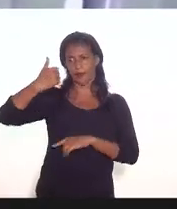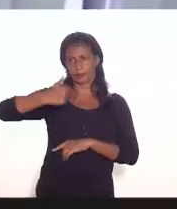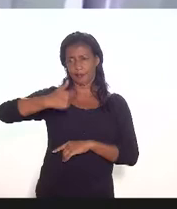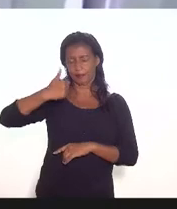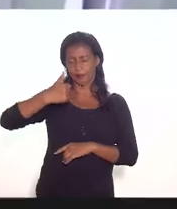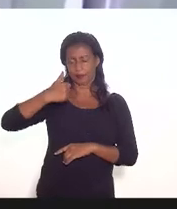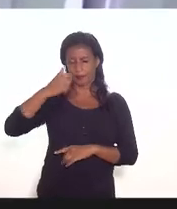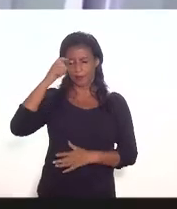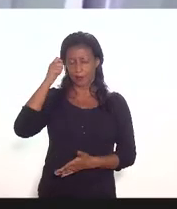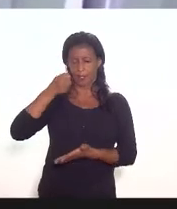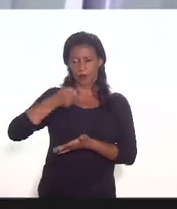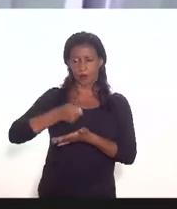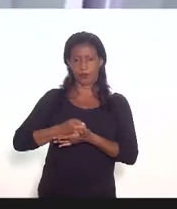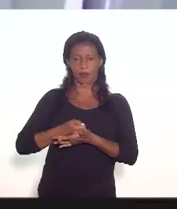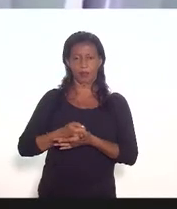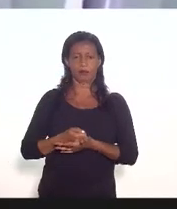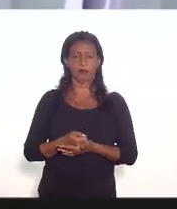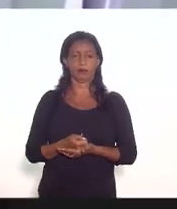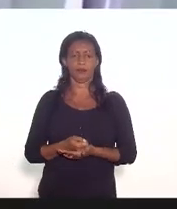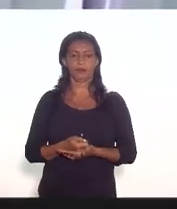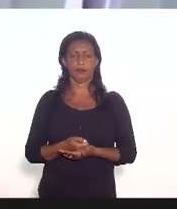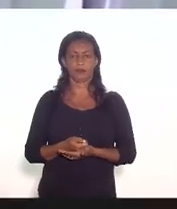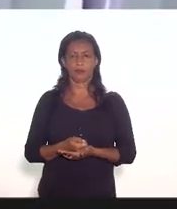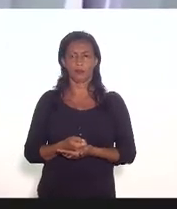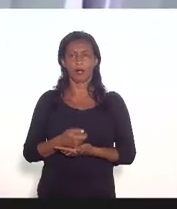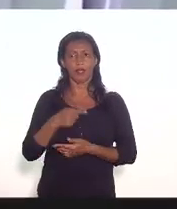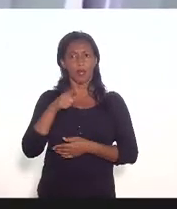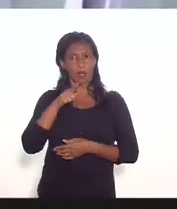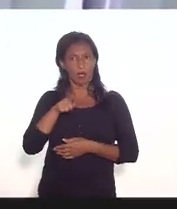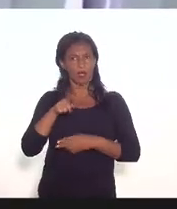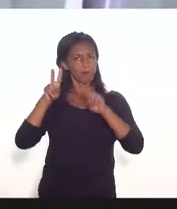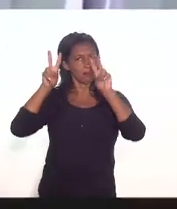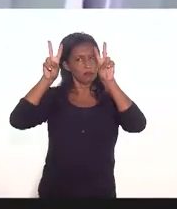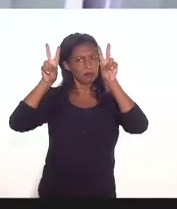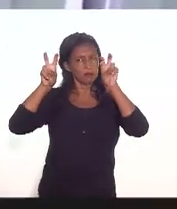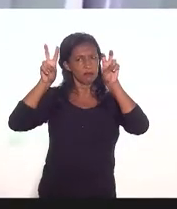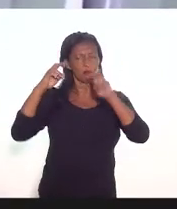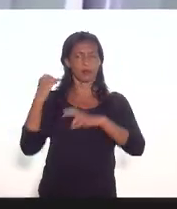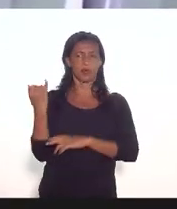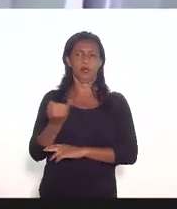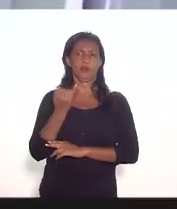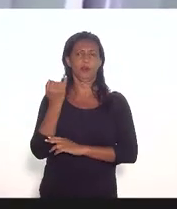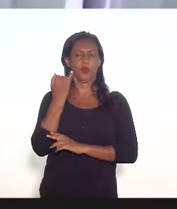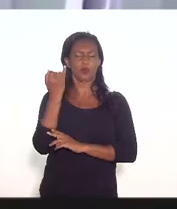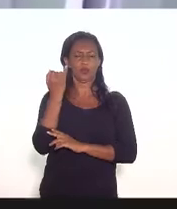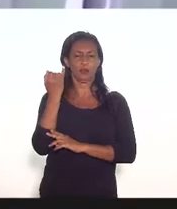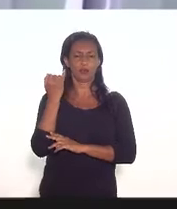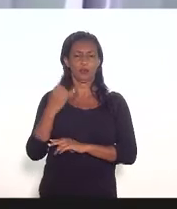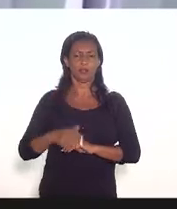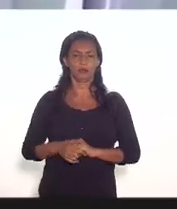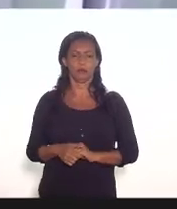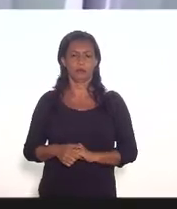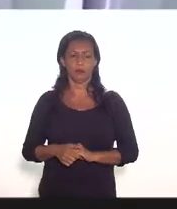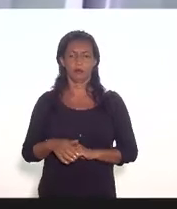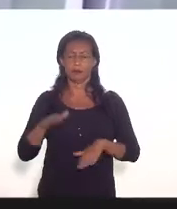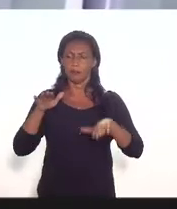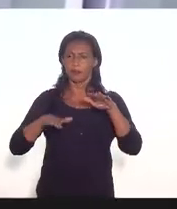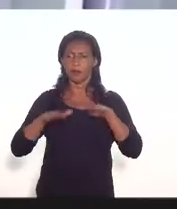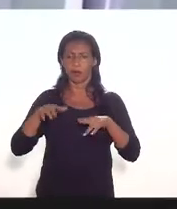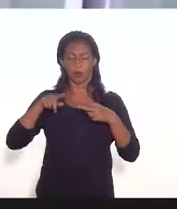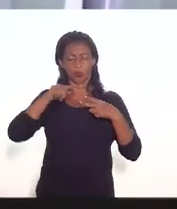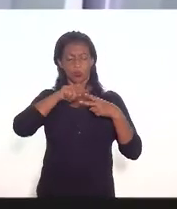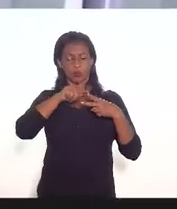afirmar que considero que é uma matéria importante sobretudo levando em conta pelo menos dois